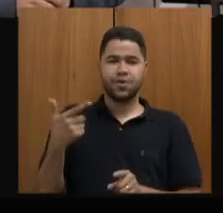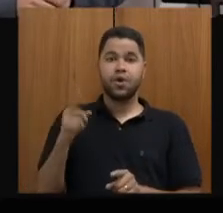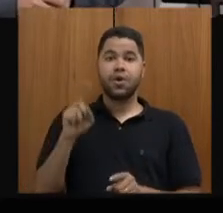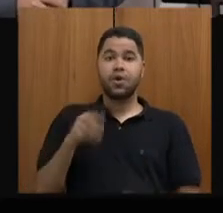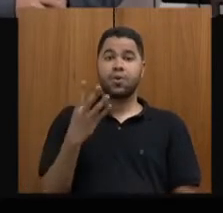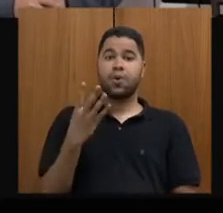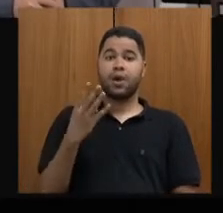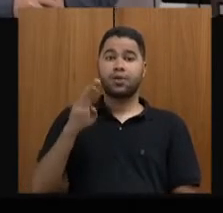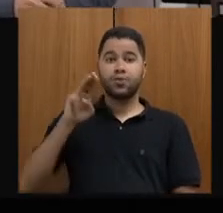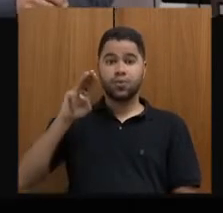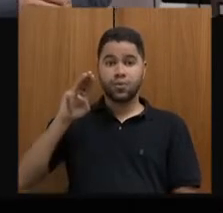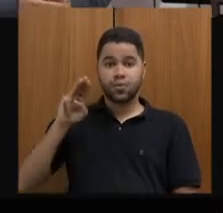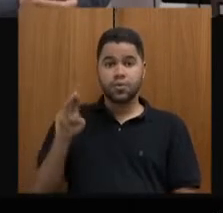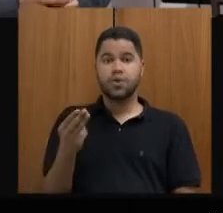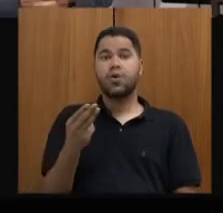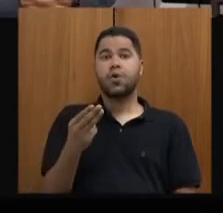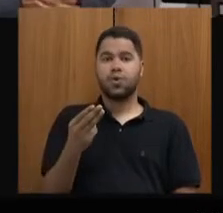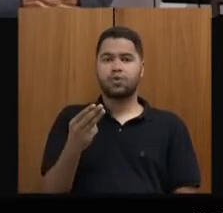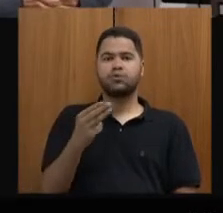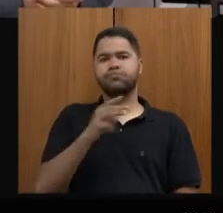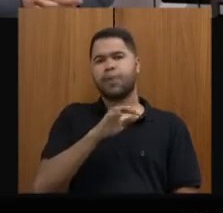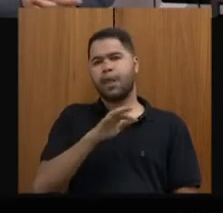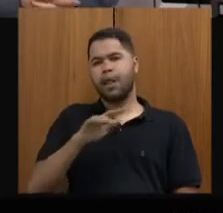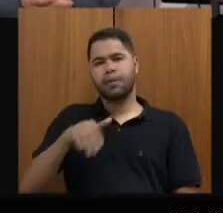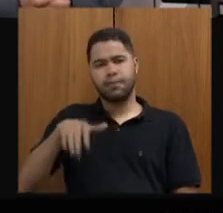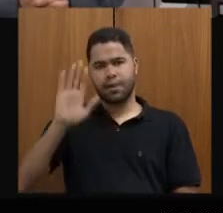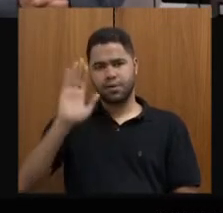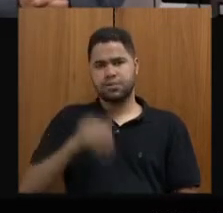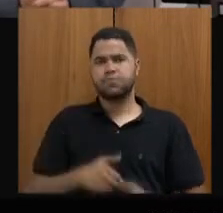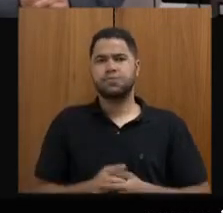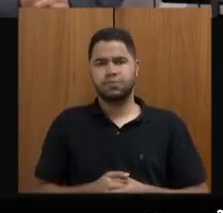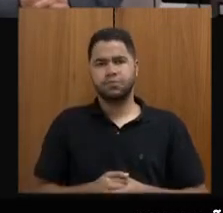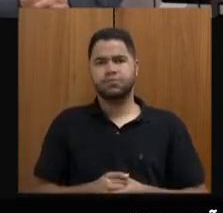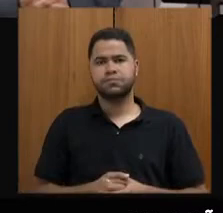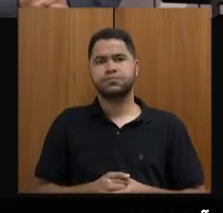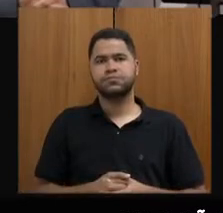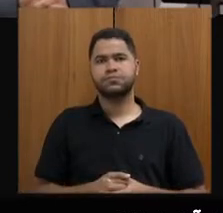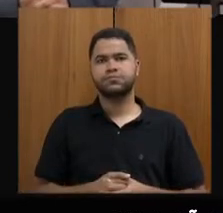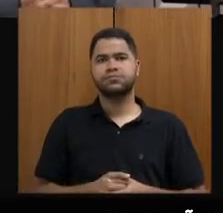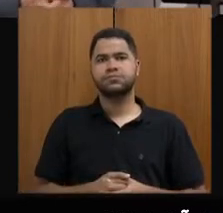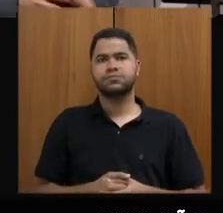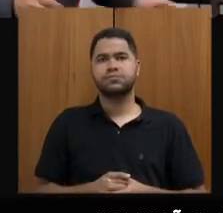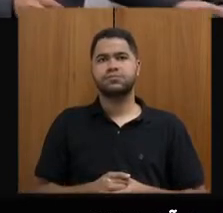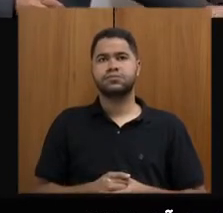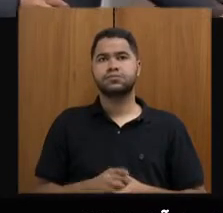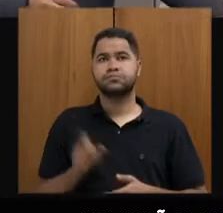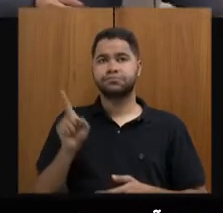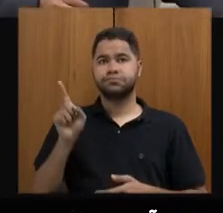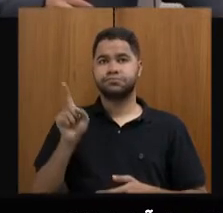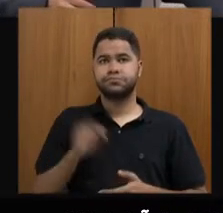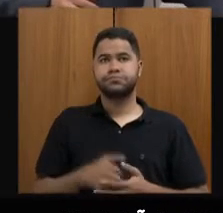.396. Pode passar? O Decentra Cultura.